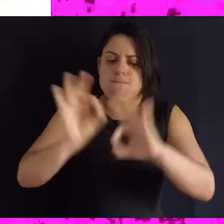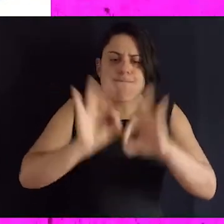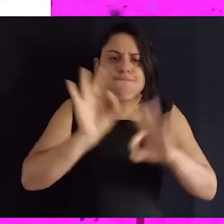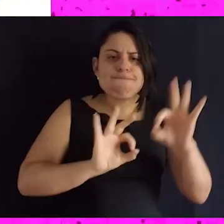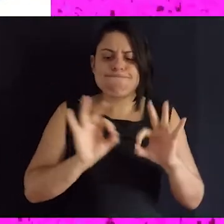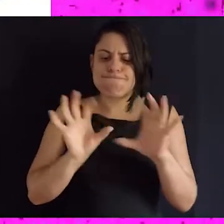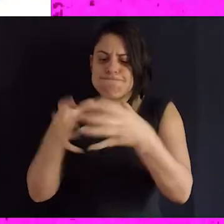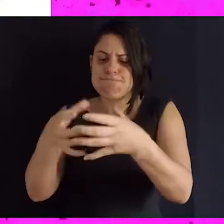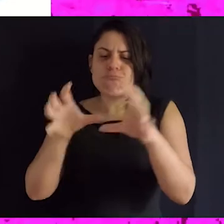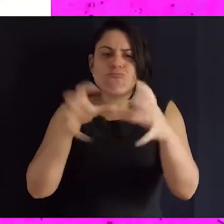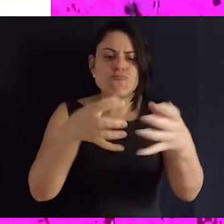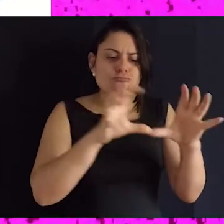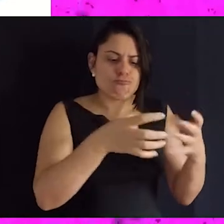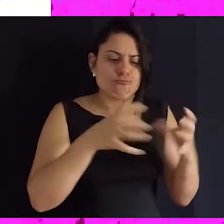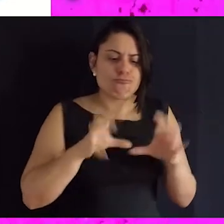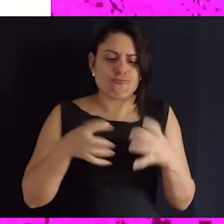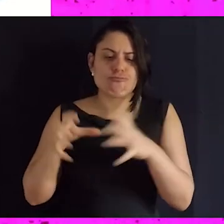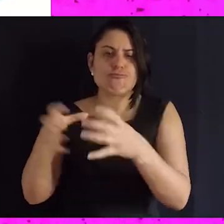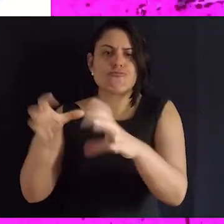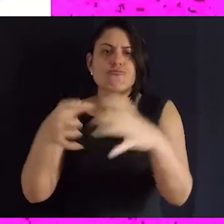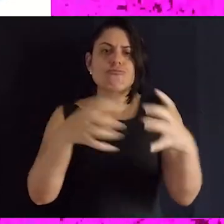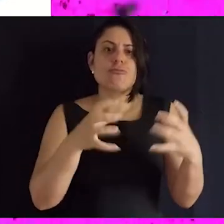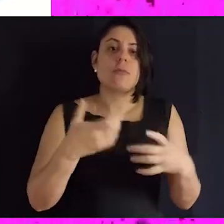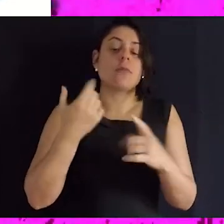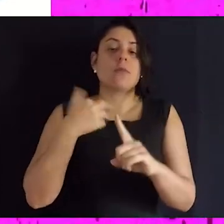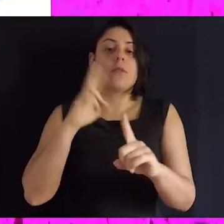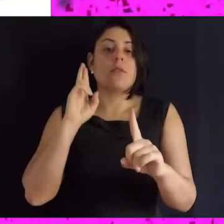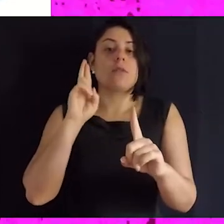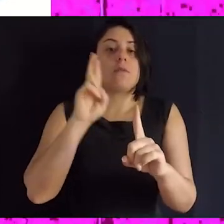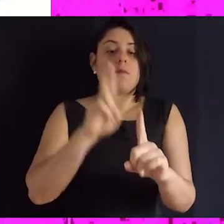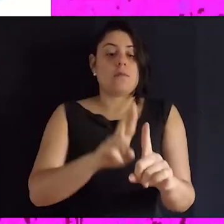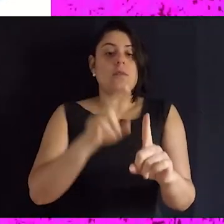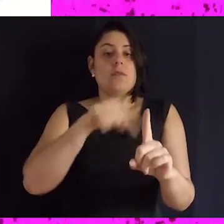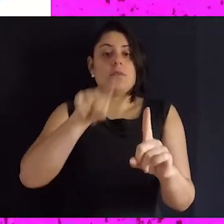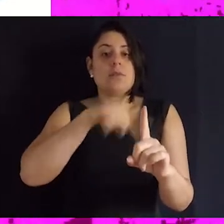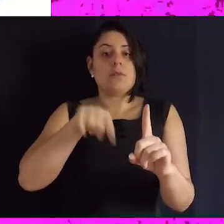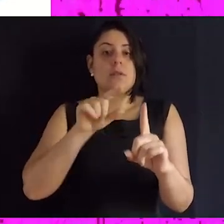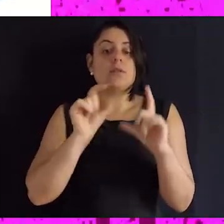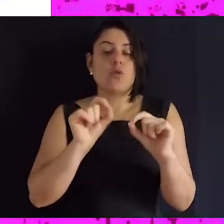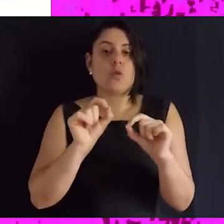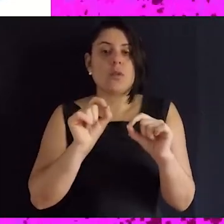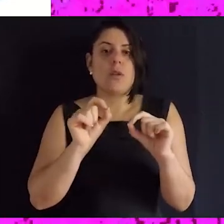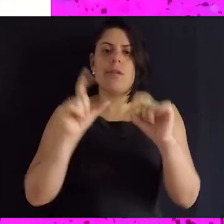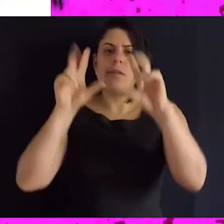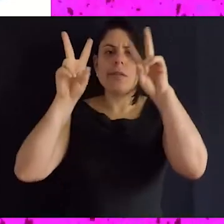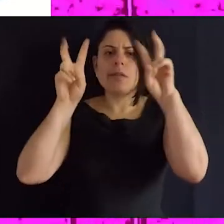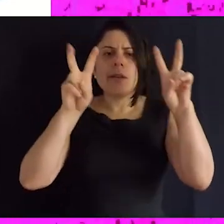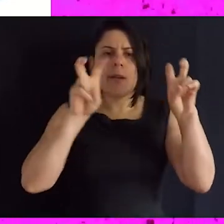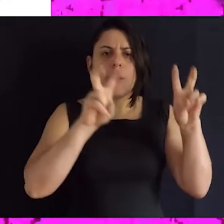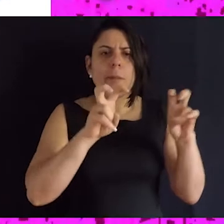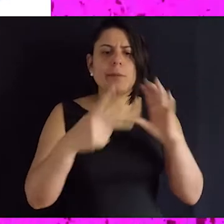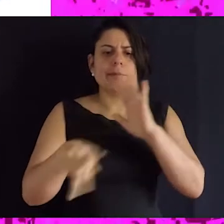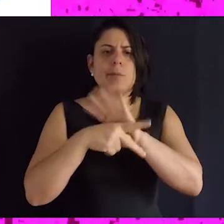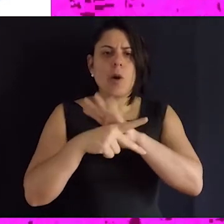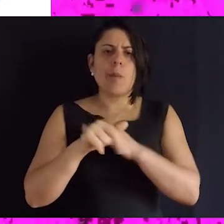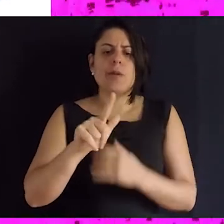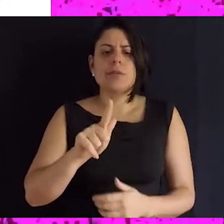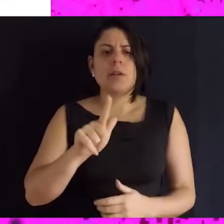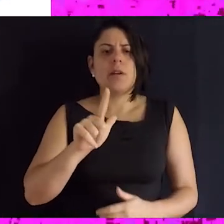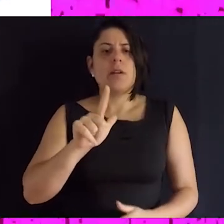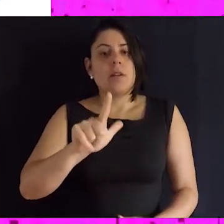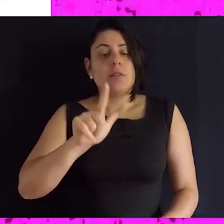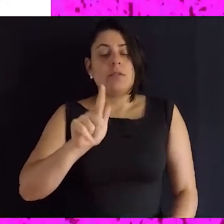organizarem núcleos que referenciassem os temas, as experiências